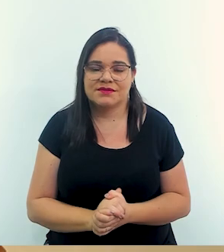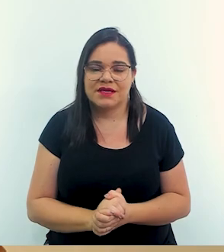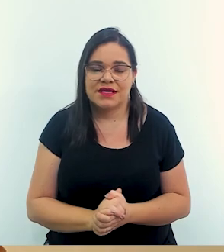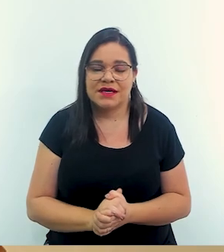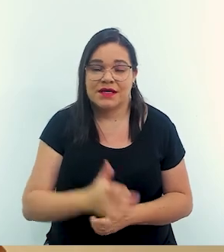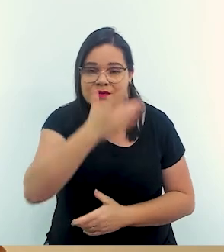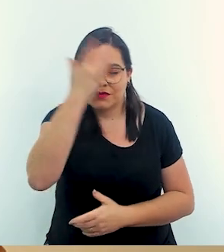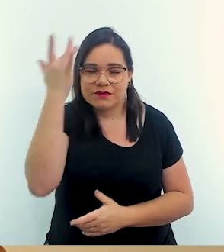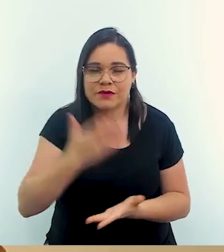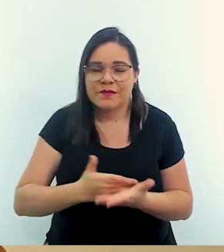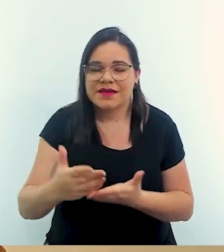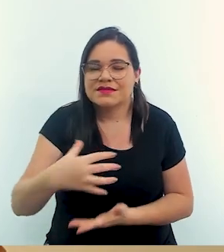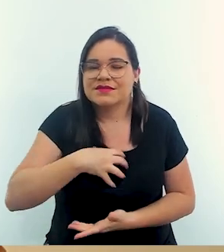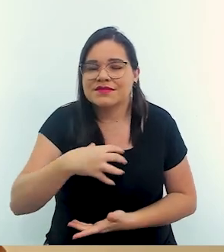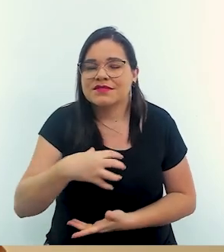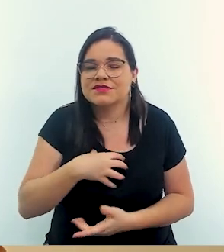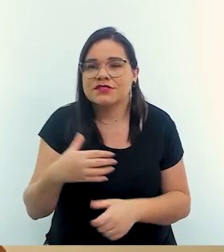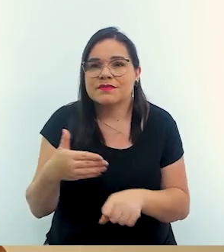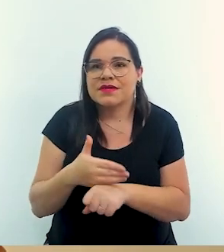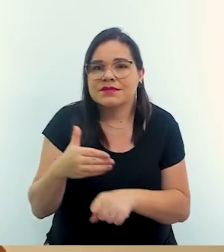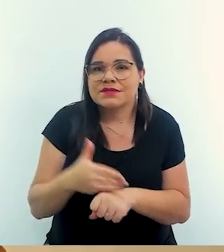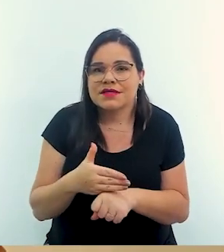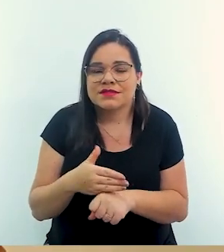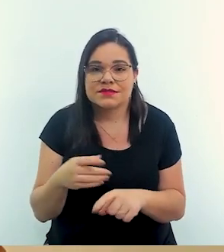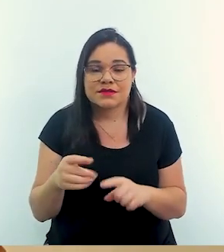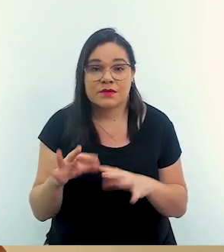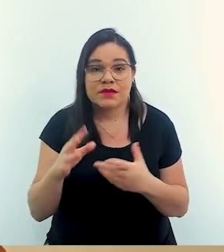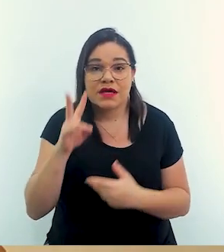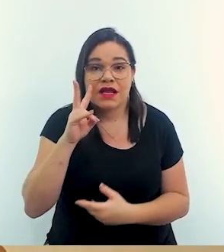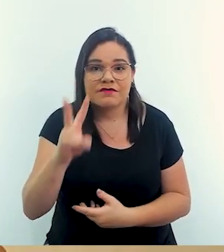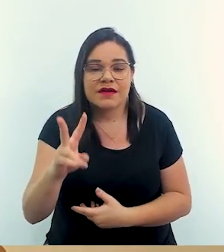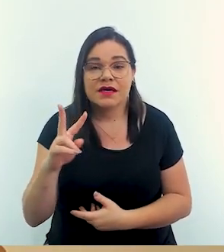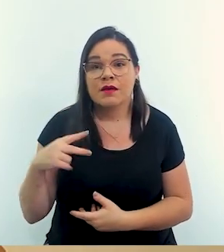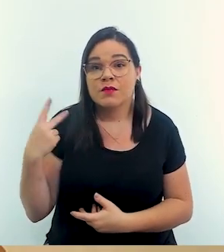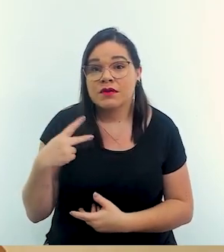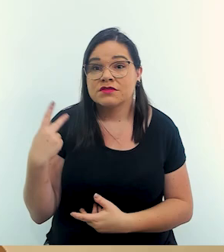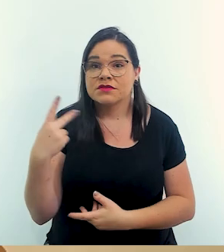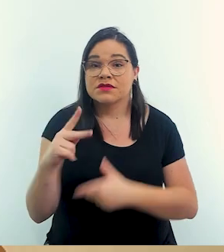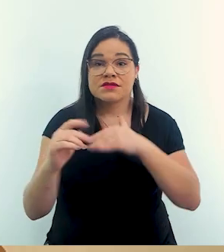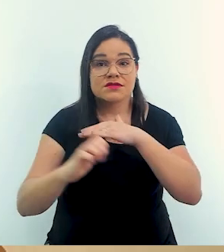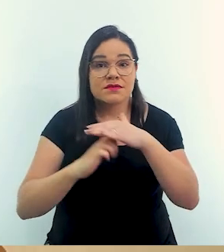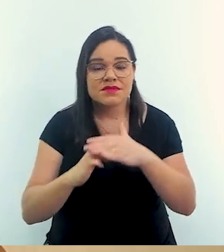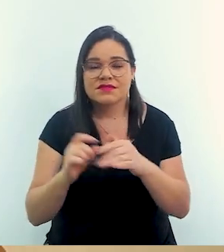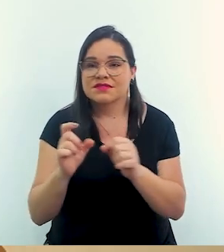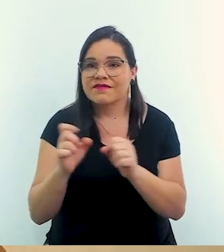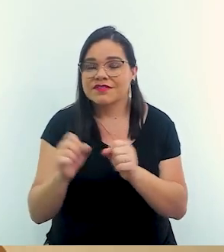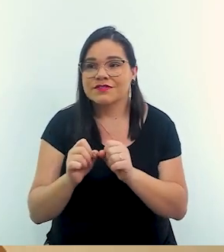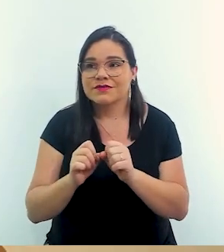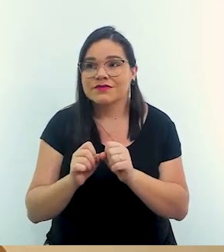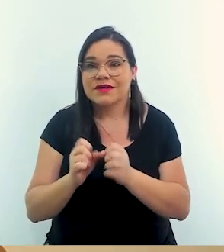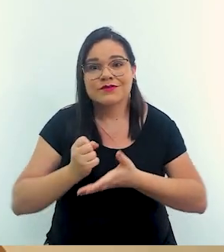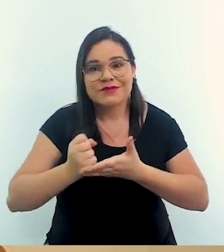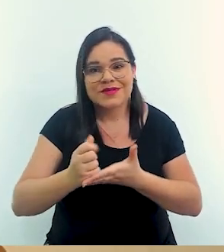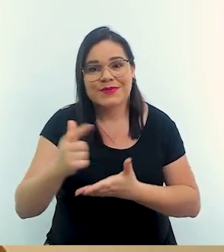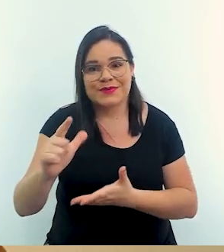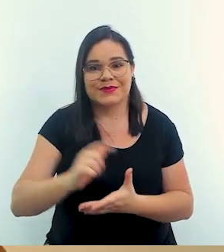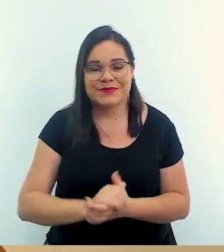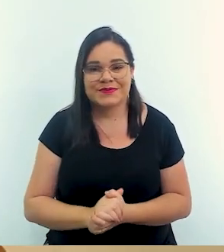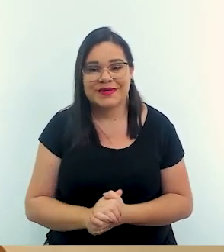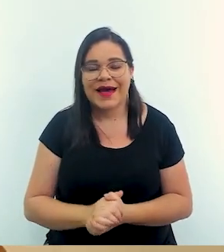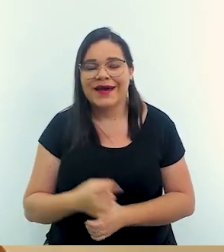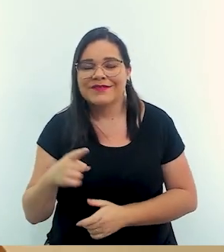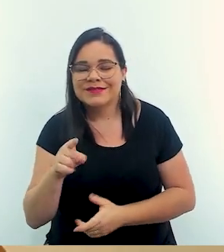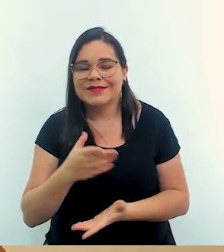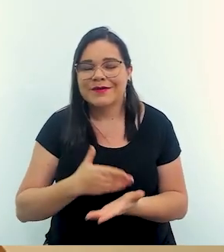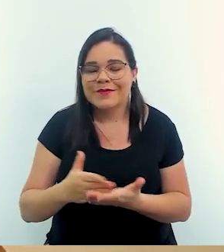pessoa começa a se sentir pertencida quando ela vê que a política daquela empresa está fazendo a diferença na vida do outro